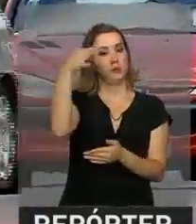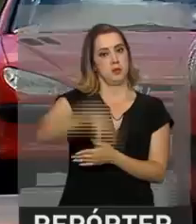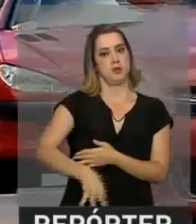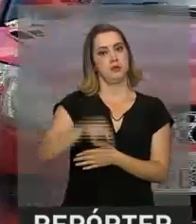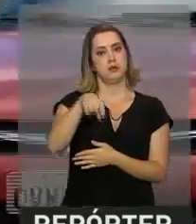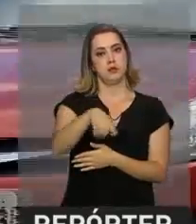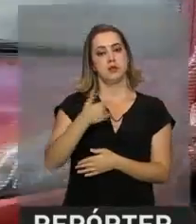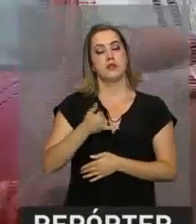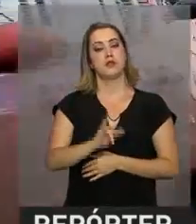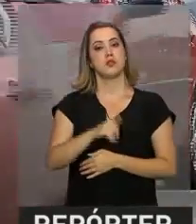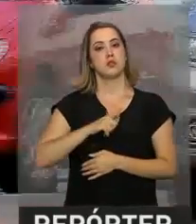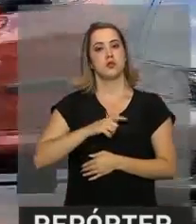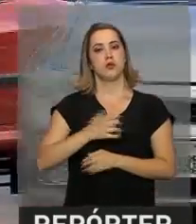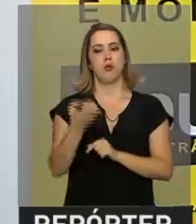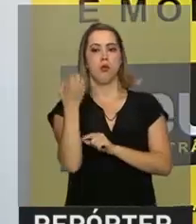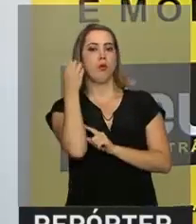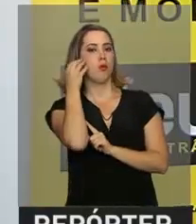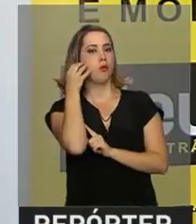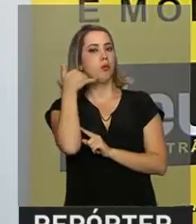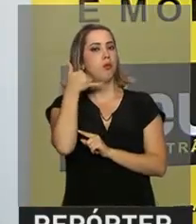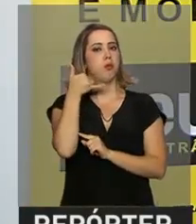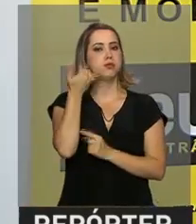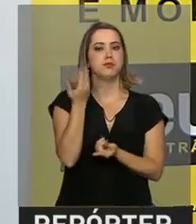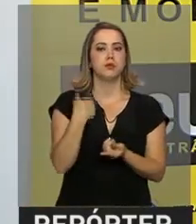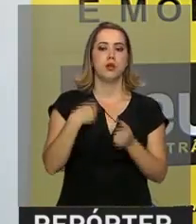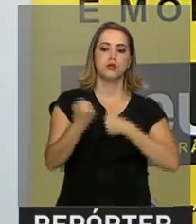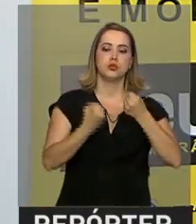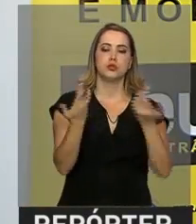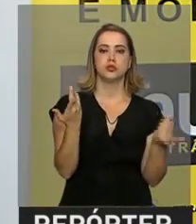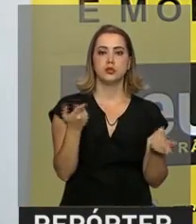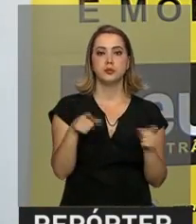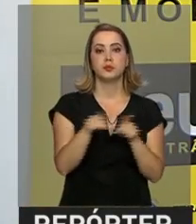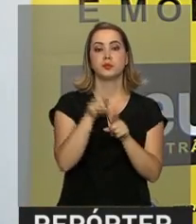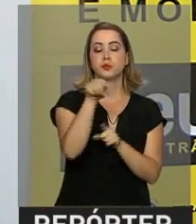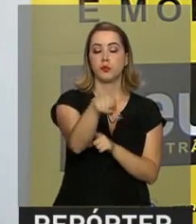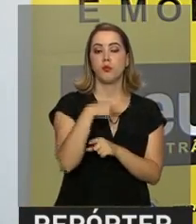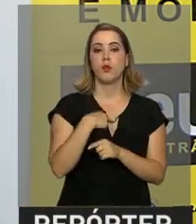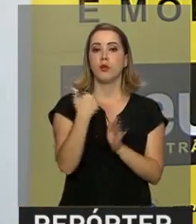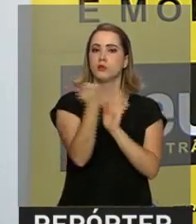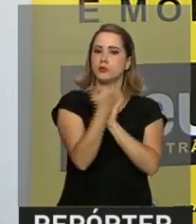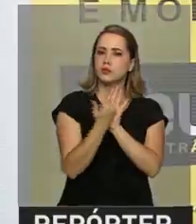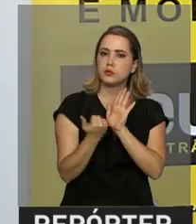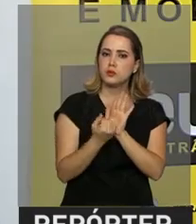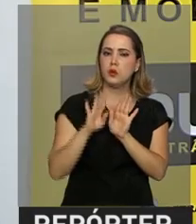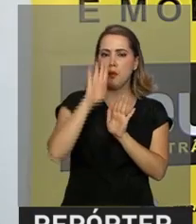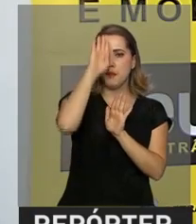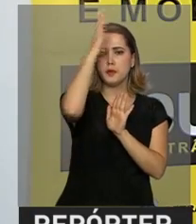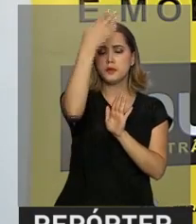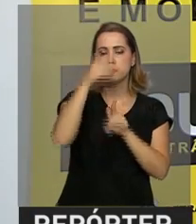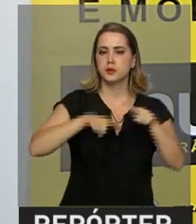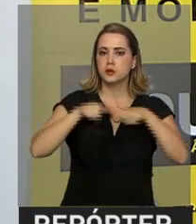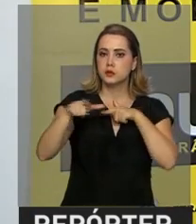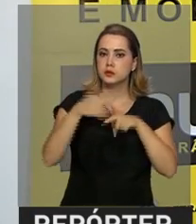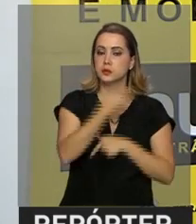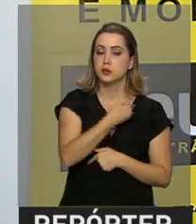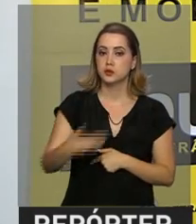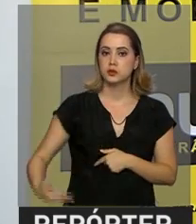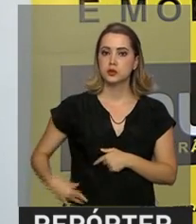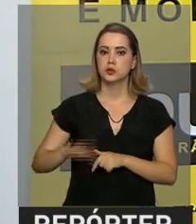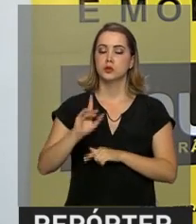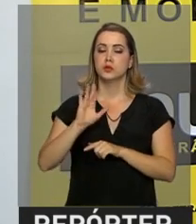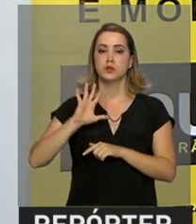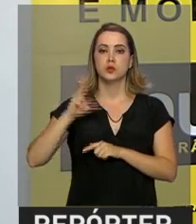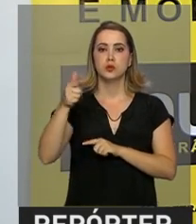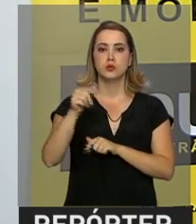usarem o celular enquanto dirigem. A principal ação do governo é justamente fazer essa coordenação. E todo esse trabalho, ele é